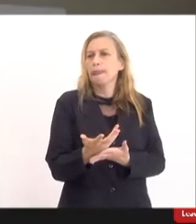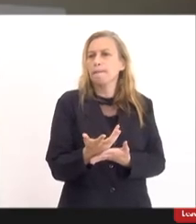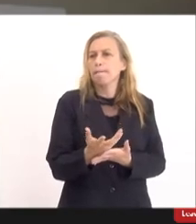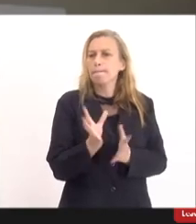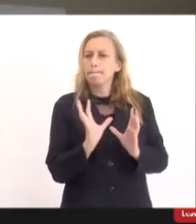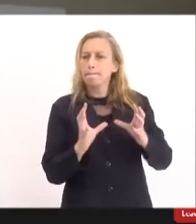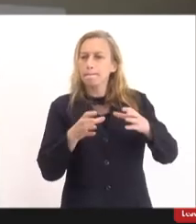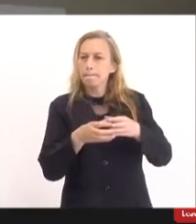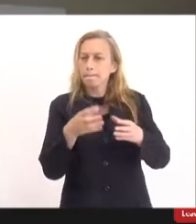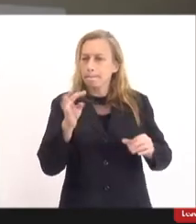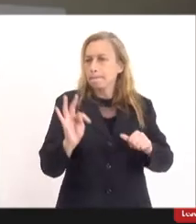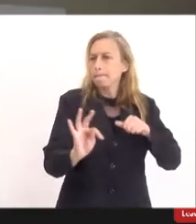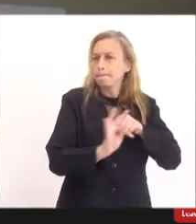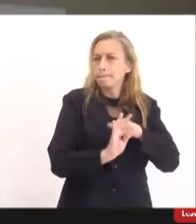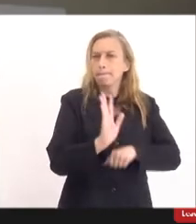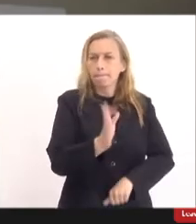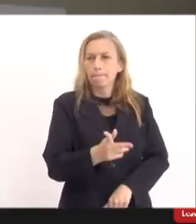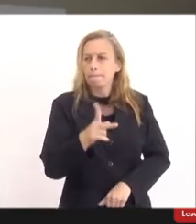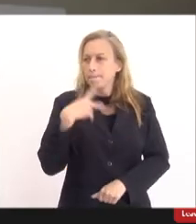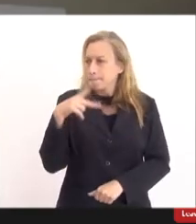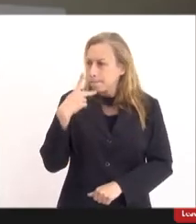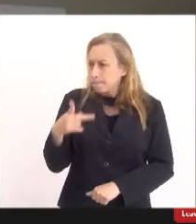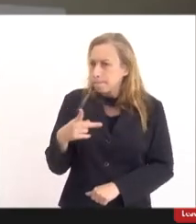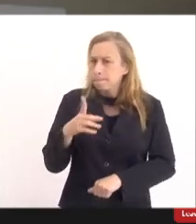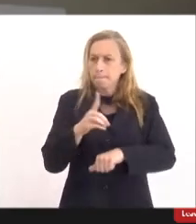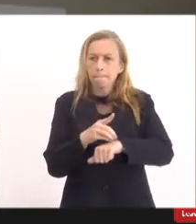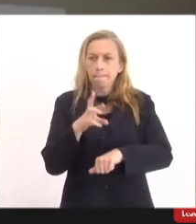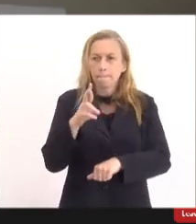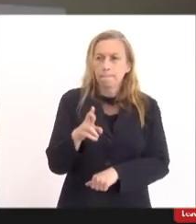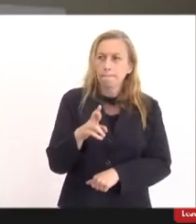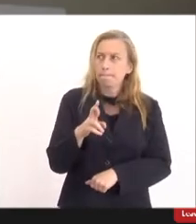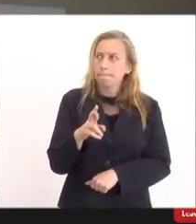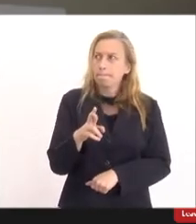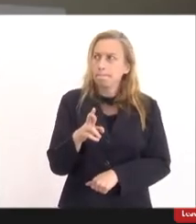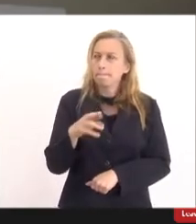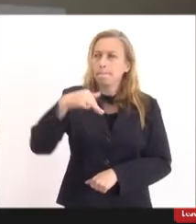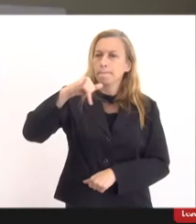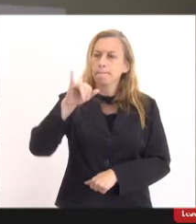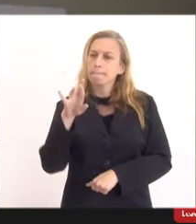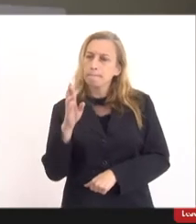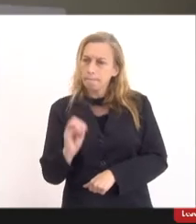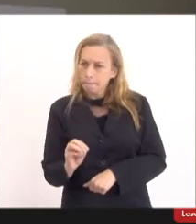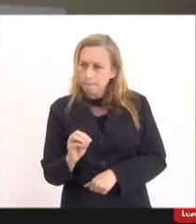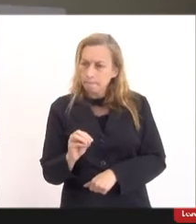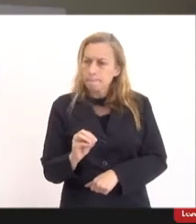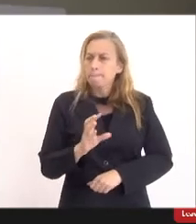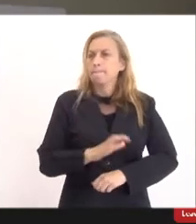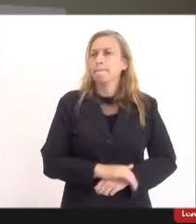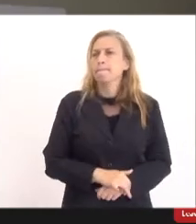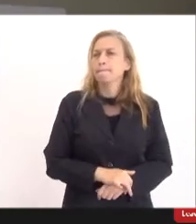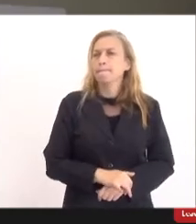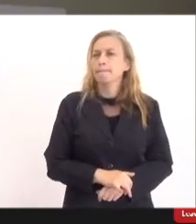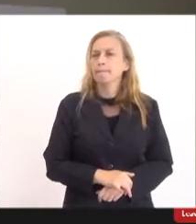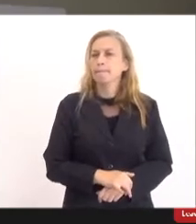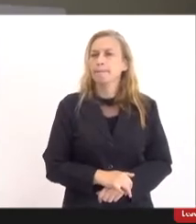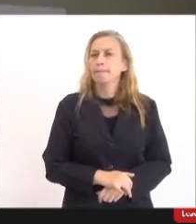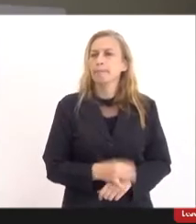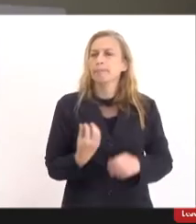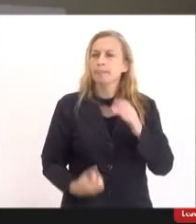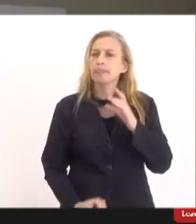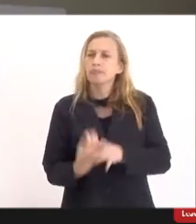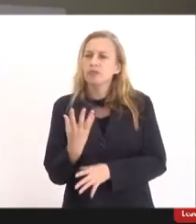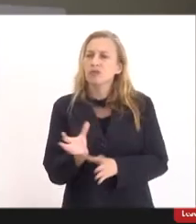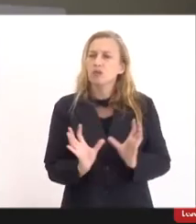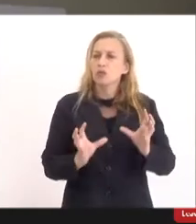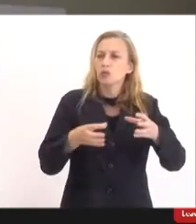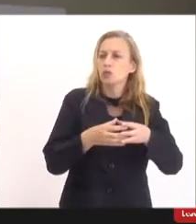técnico, que já foi mencionado pelo doutor Mário Sérgio, foi criado um órgão